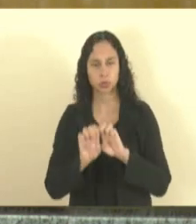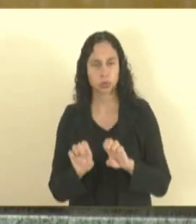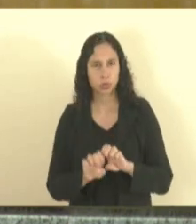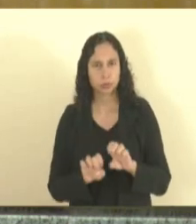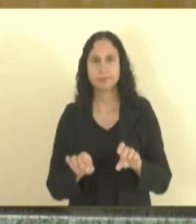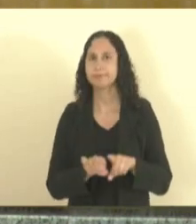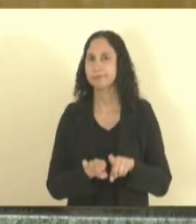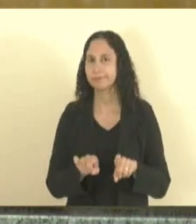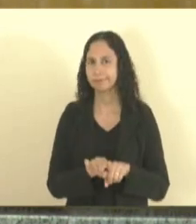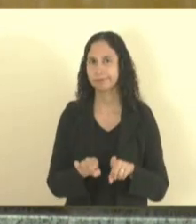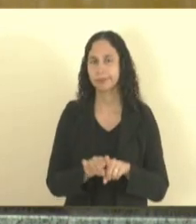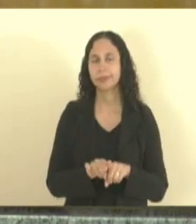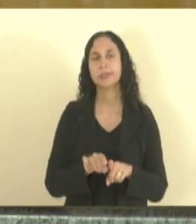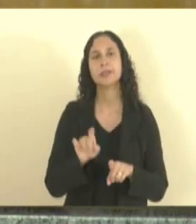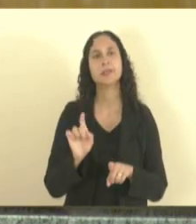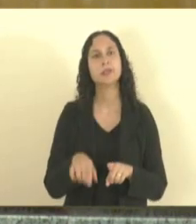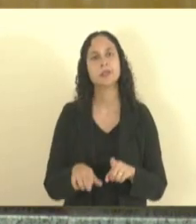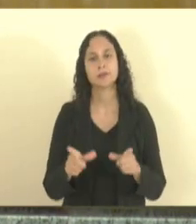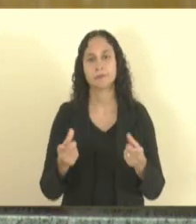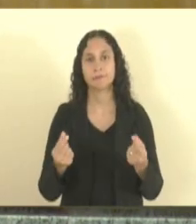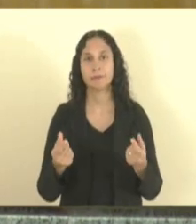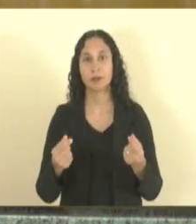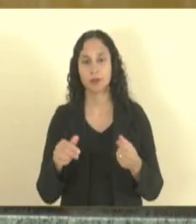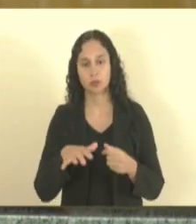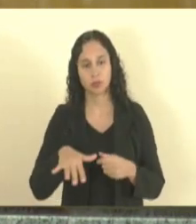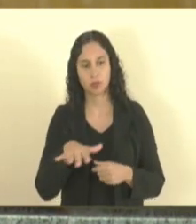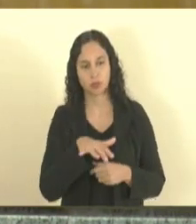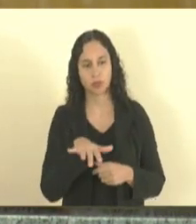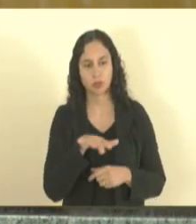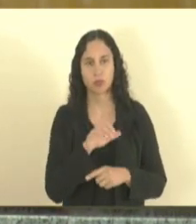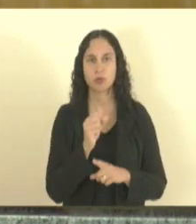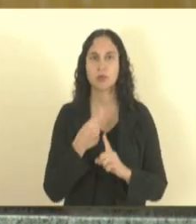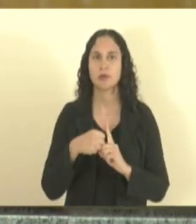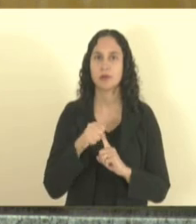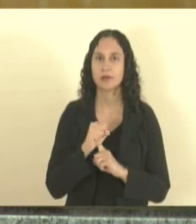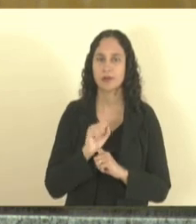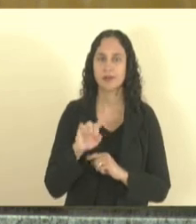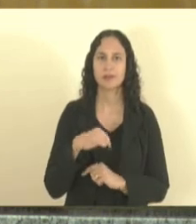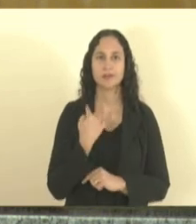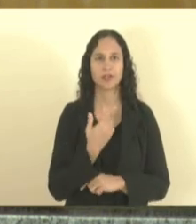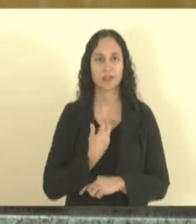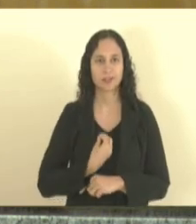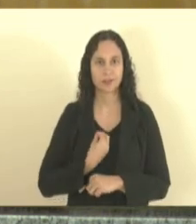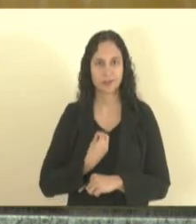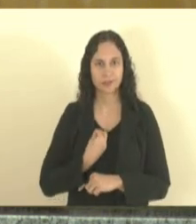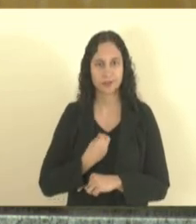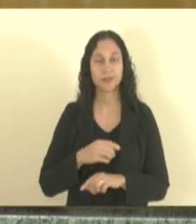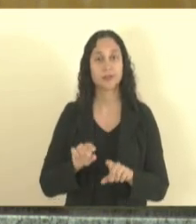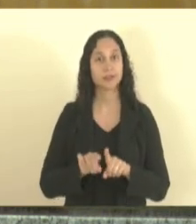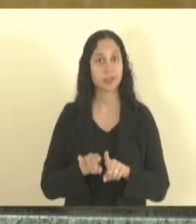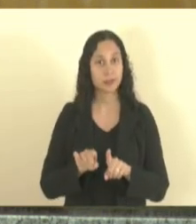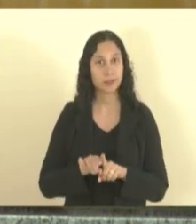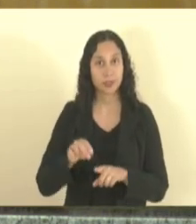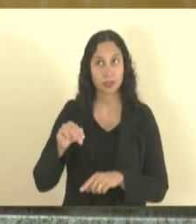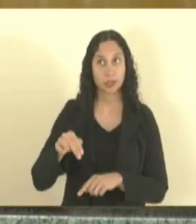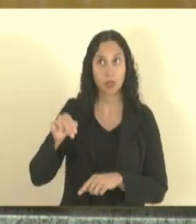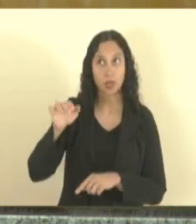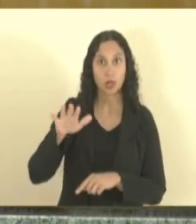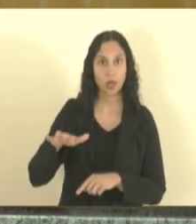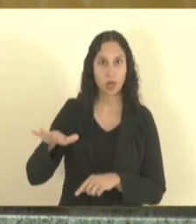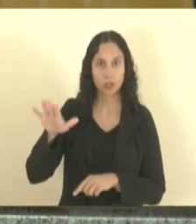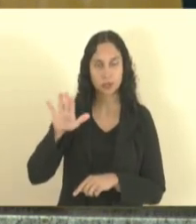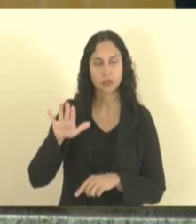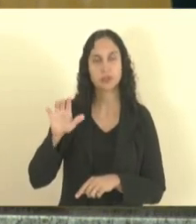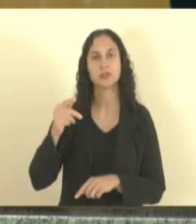e das forças da economia de mercado em nossa região Nordeste e também no Norte do Espírito Santo